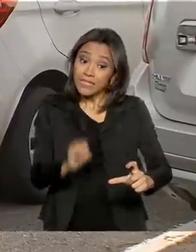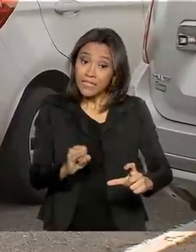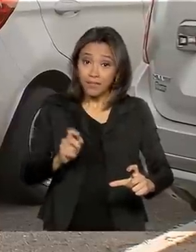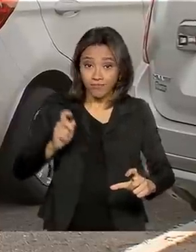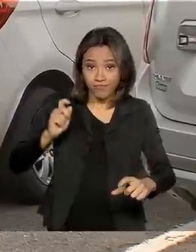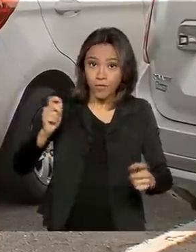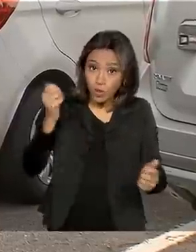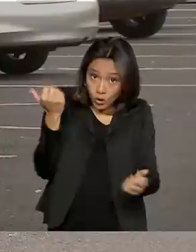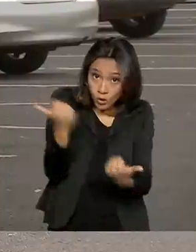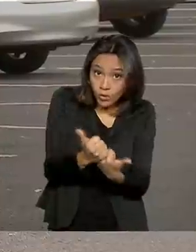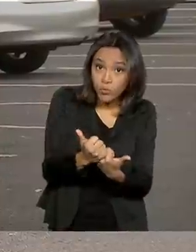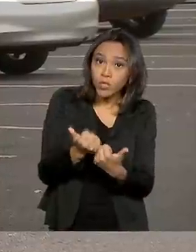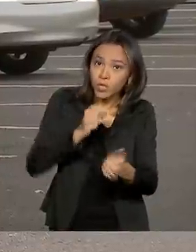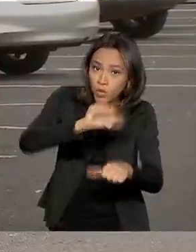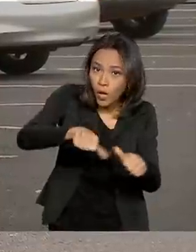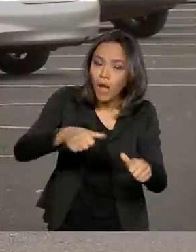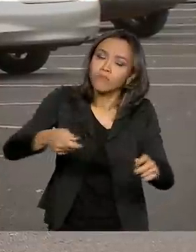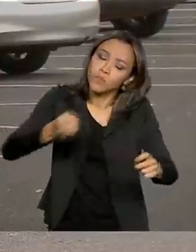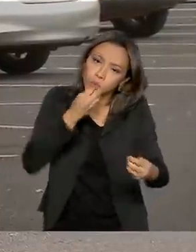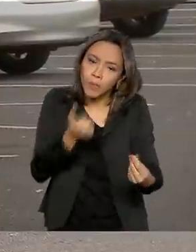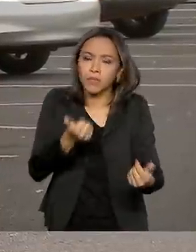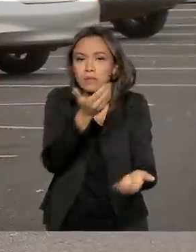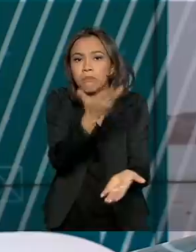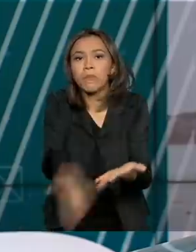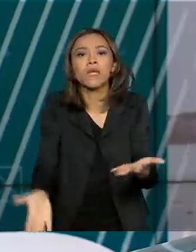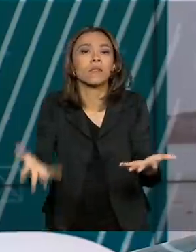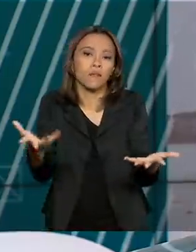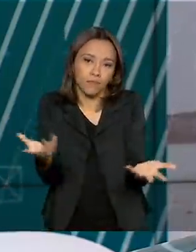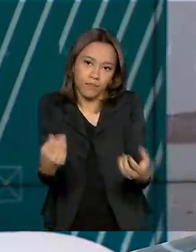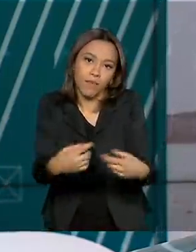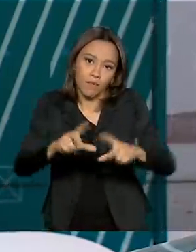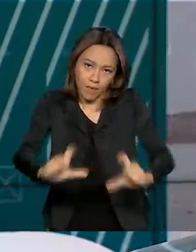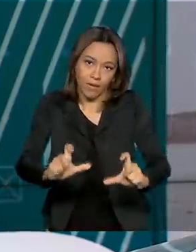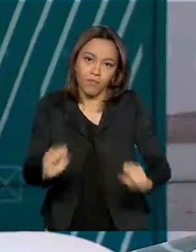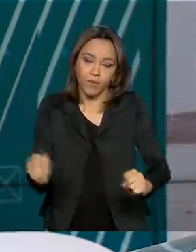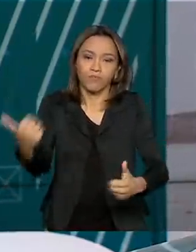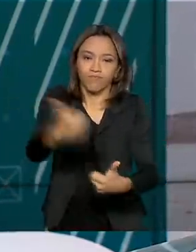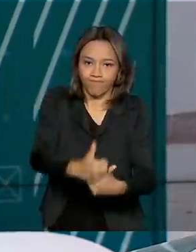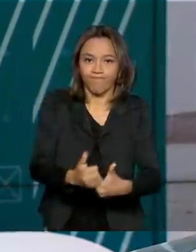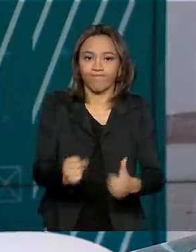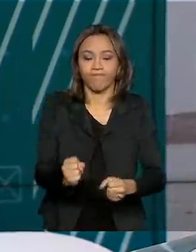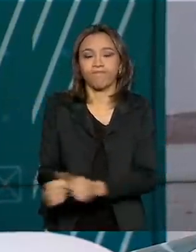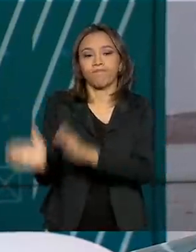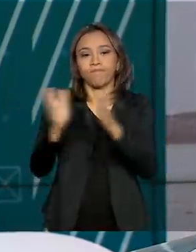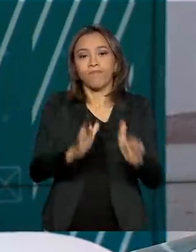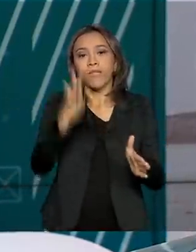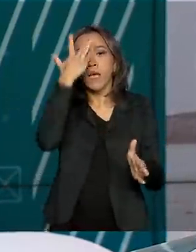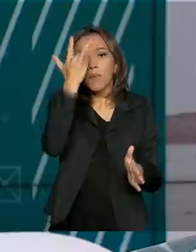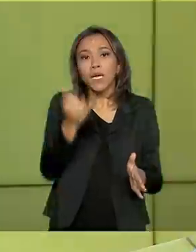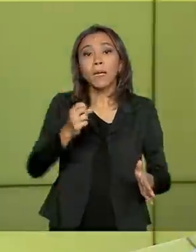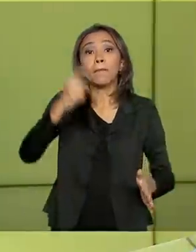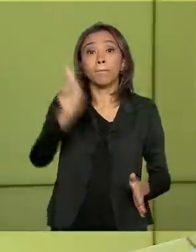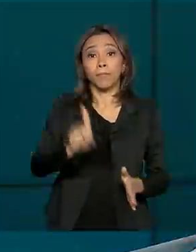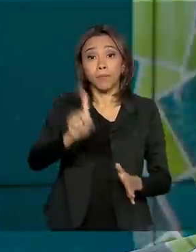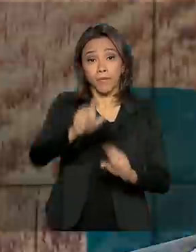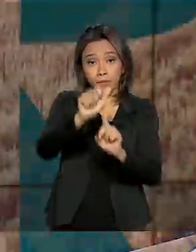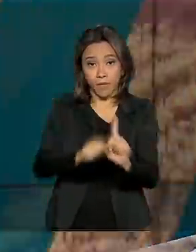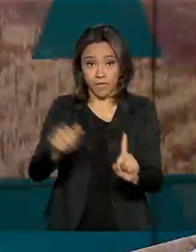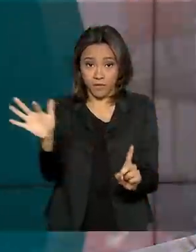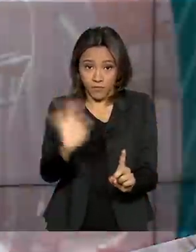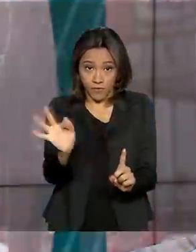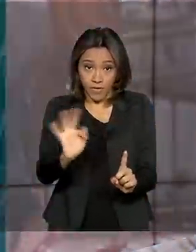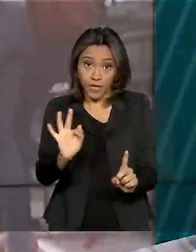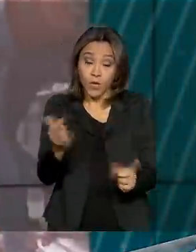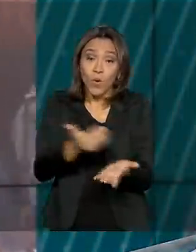natural de troca, em caso de perda, por exemplo. A partir de amanhã, 1º de fevereiro, começa a valer o novo